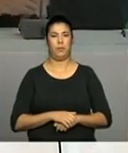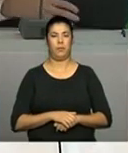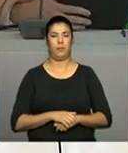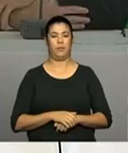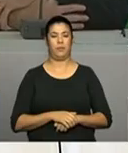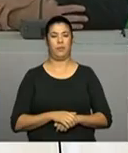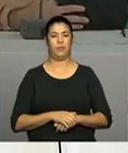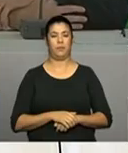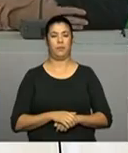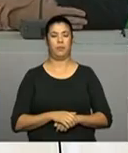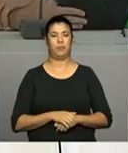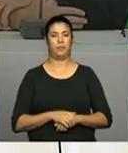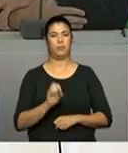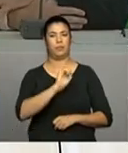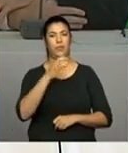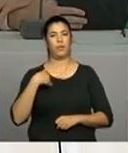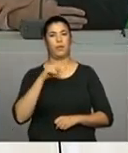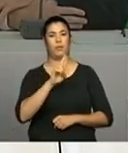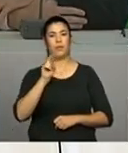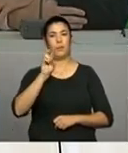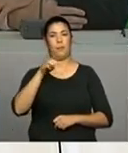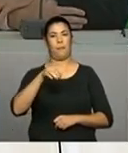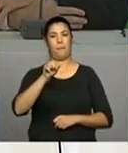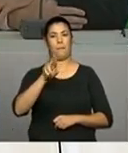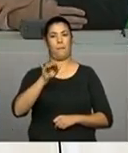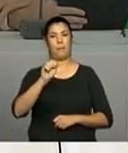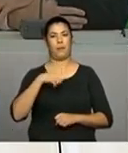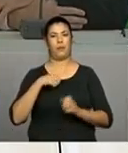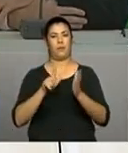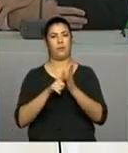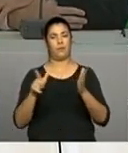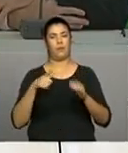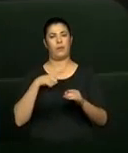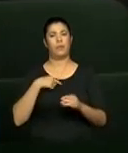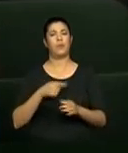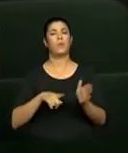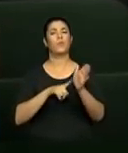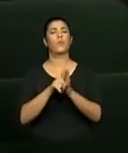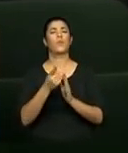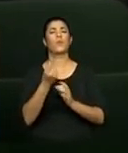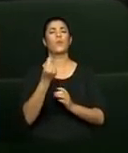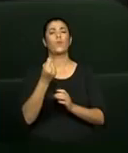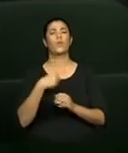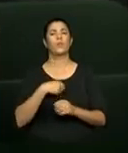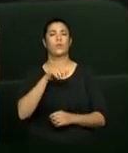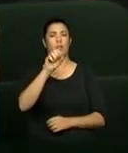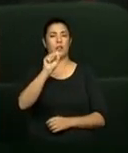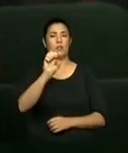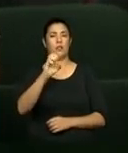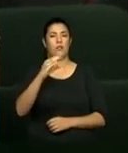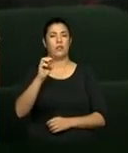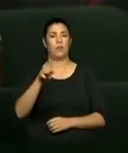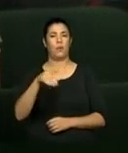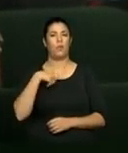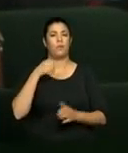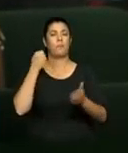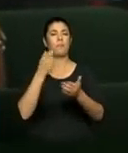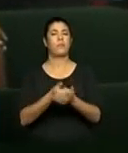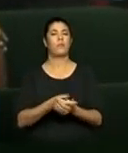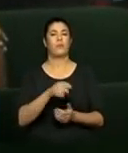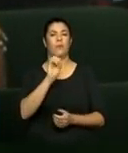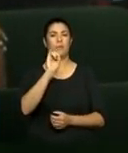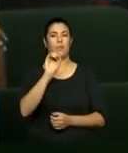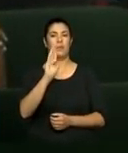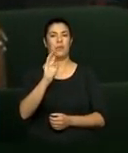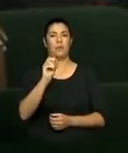Oi, Mariana da Folha. Eu só queria saber o custo da pesquisa. Quanto que o CECOM pagou para o Ibope para fazer essa